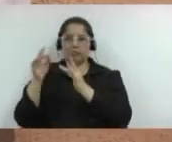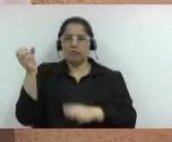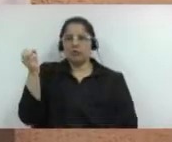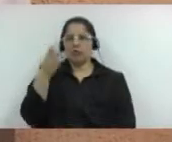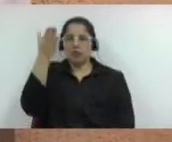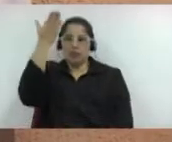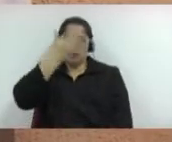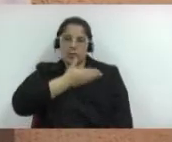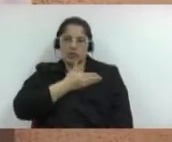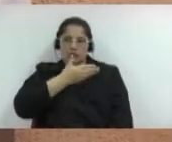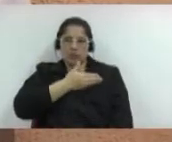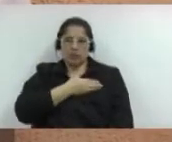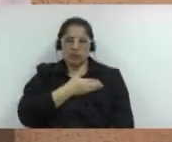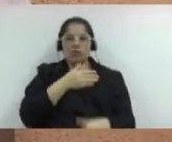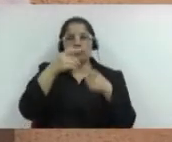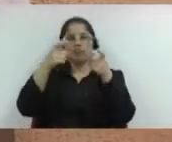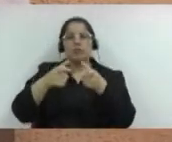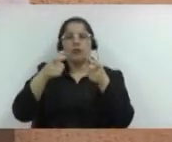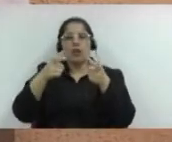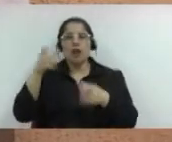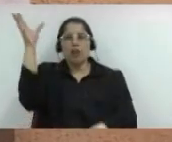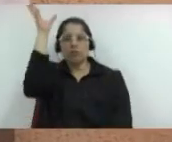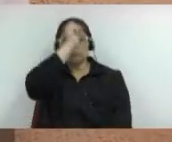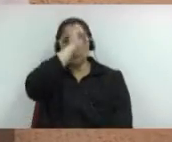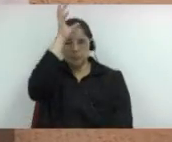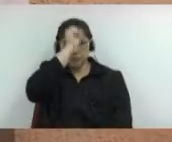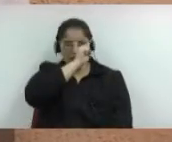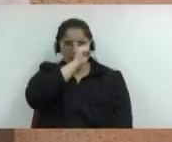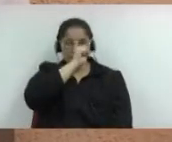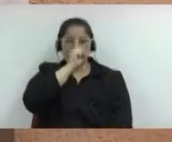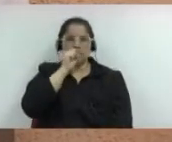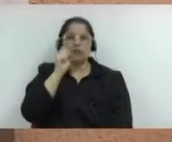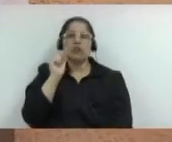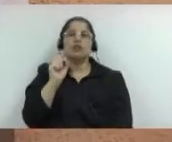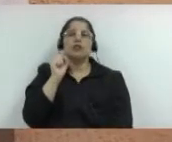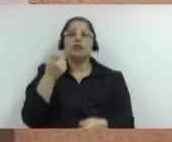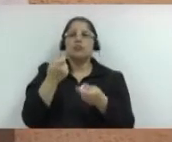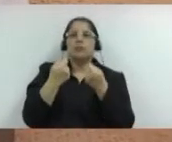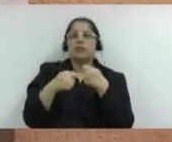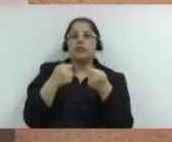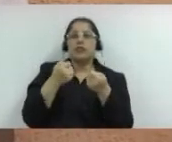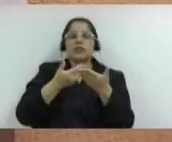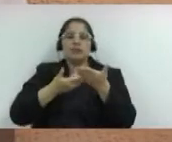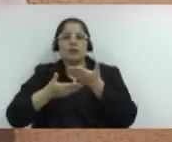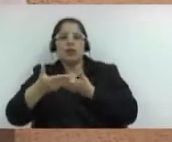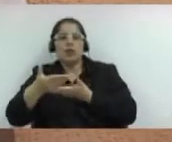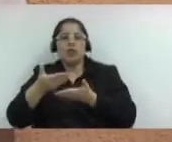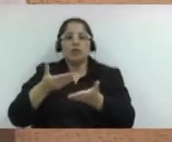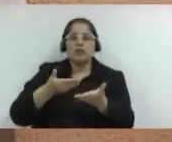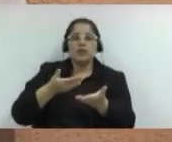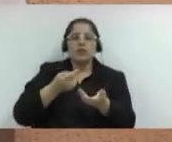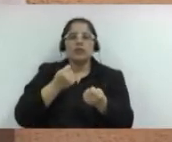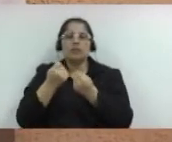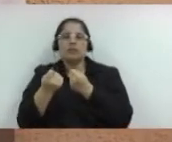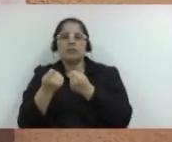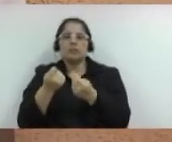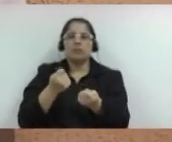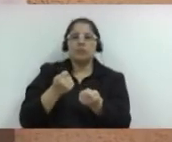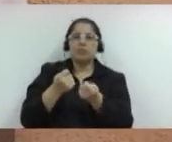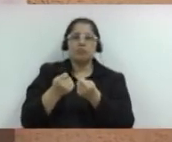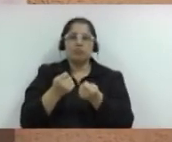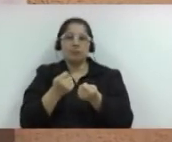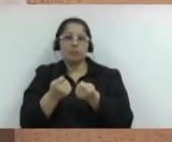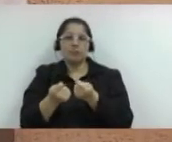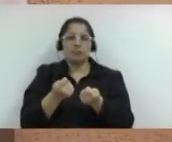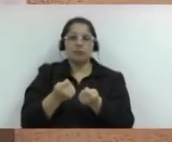amizades. Um local de aprendizado onde é necessário saber negociar a troca e entender que o brinquedo trocado